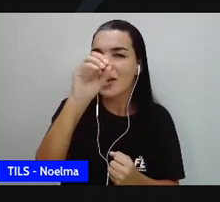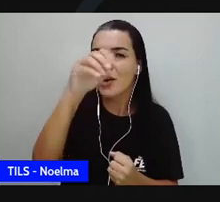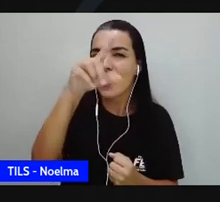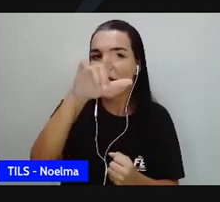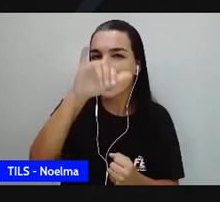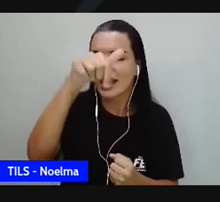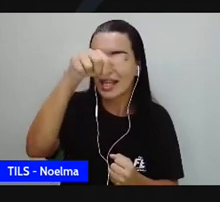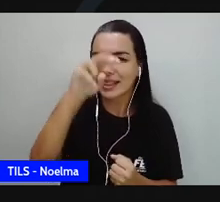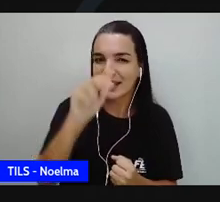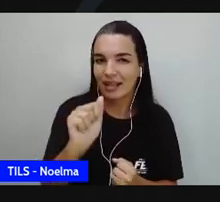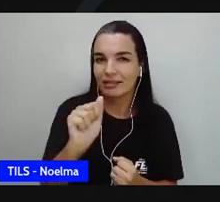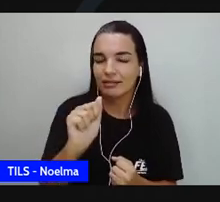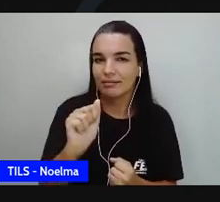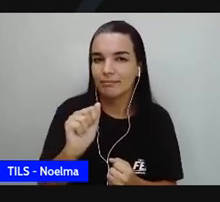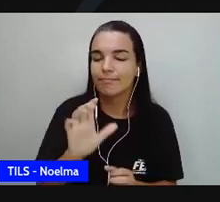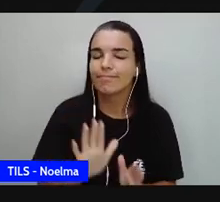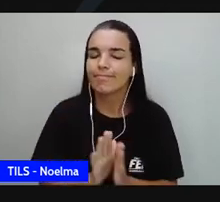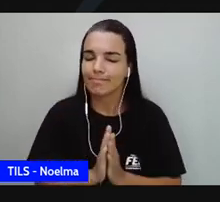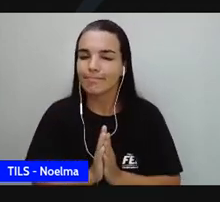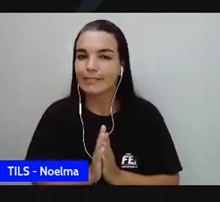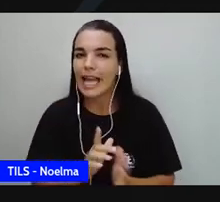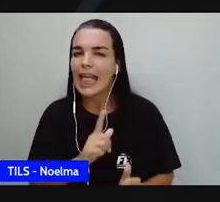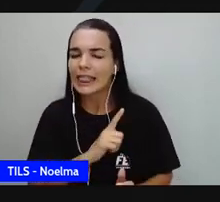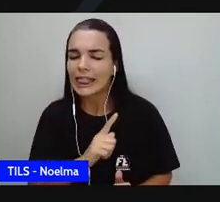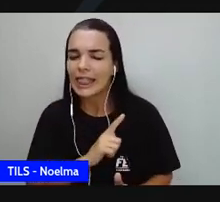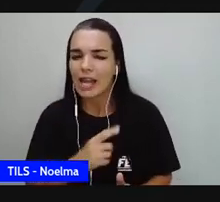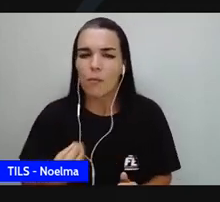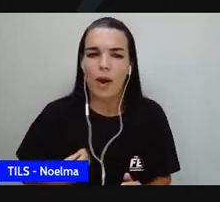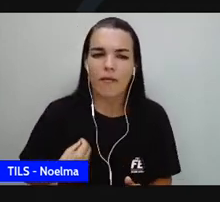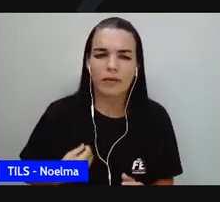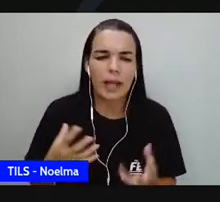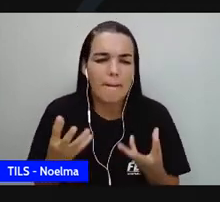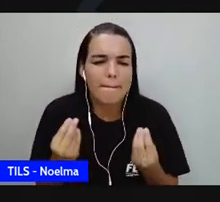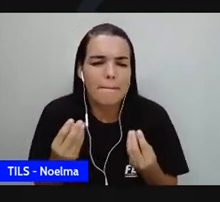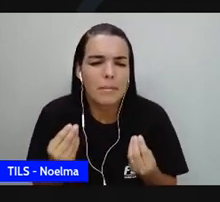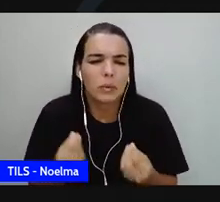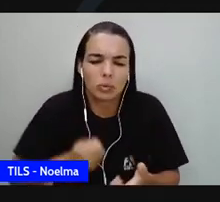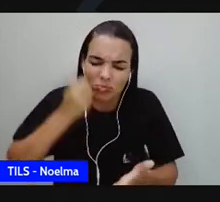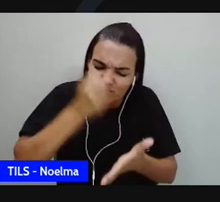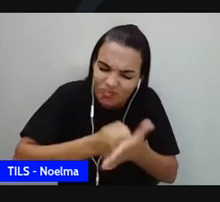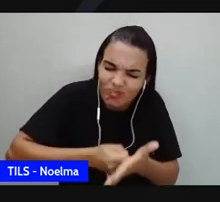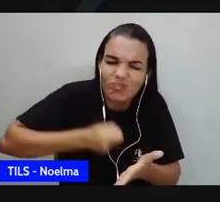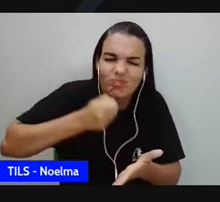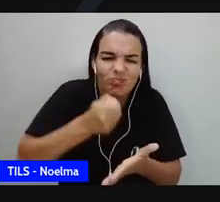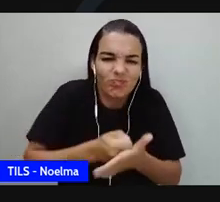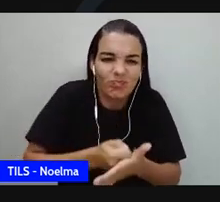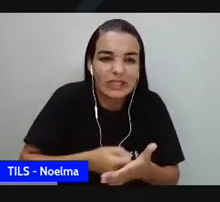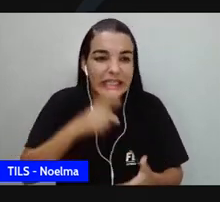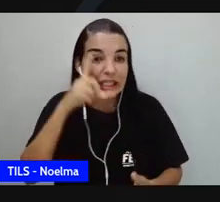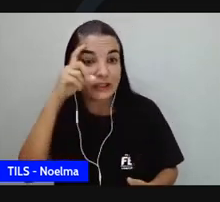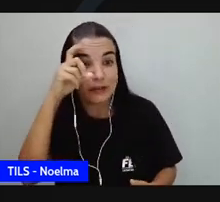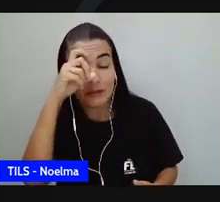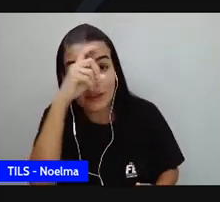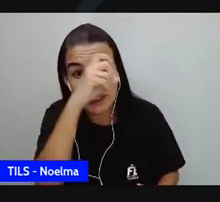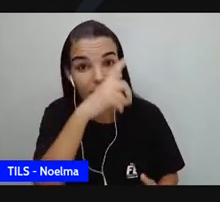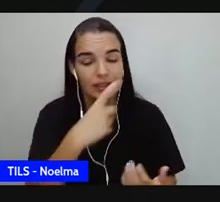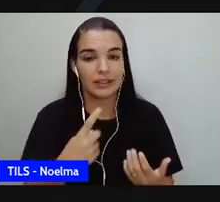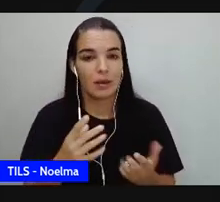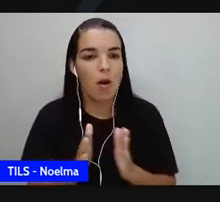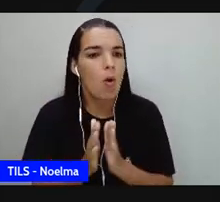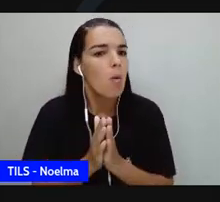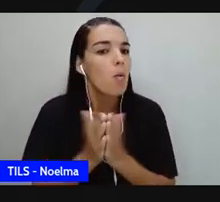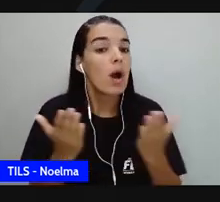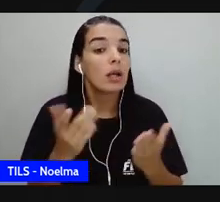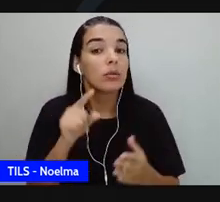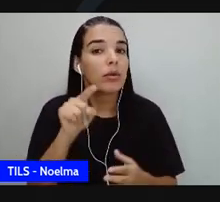que tinha uma vida muito dura, muito difícil, e quando ela começou a escrever,